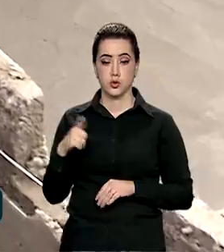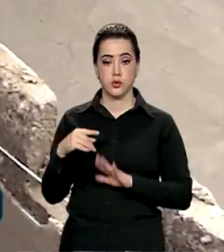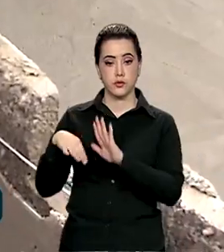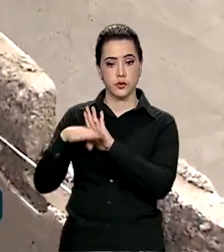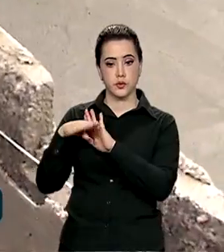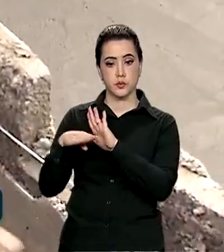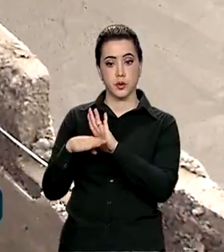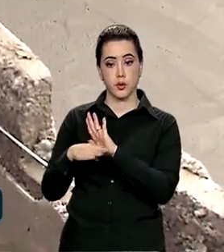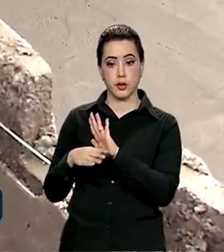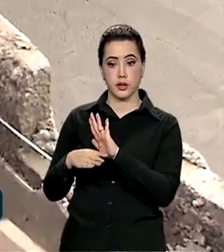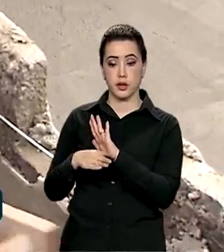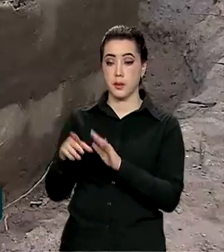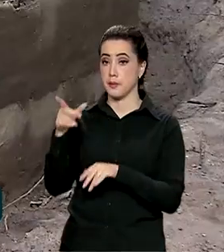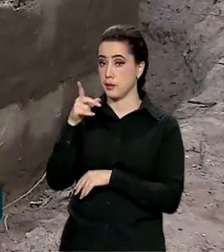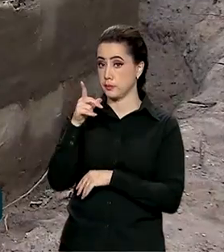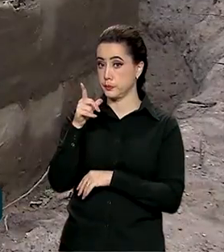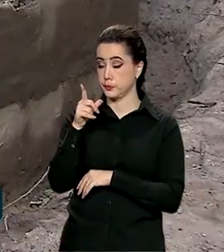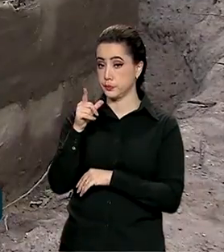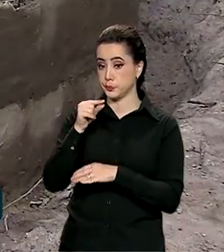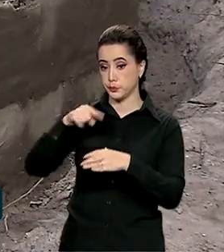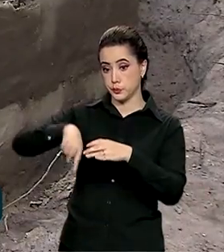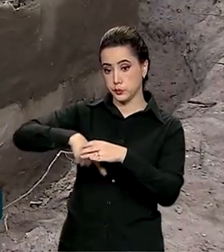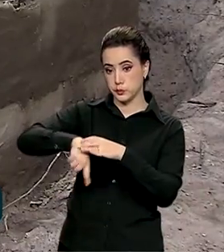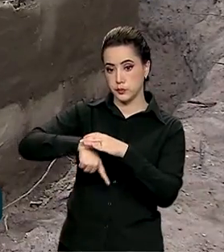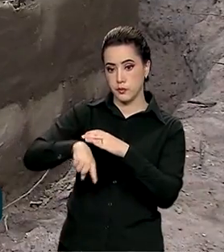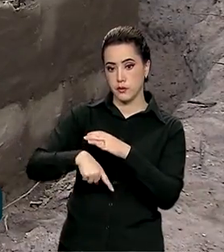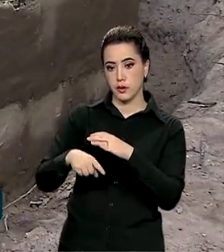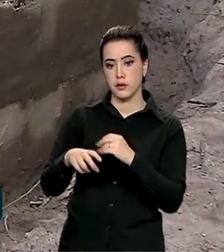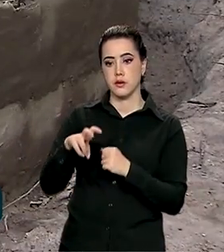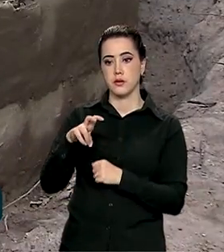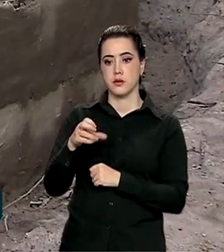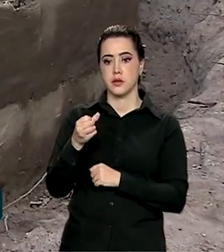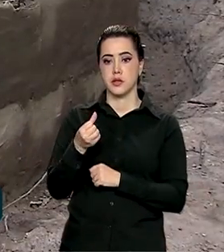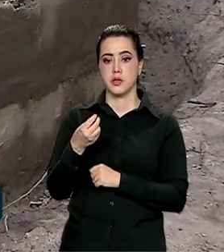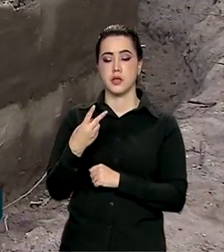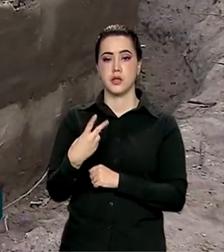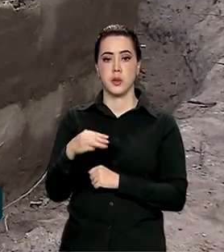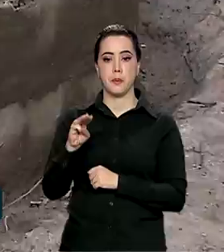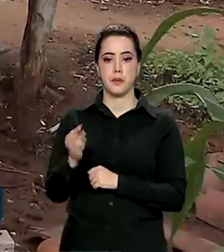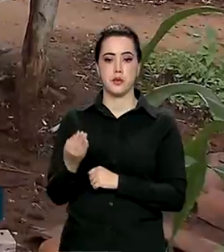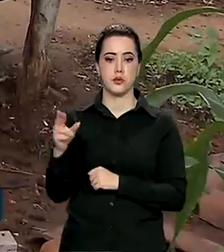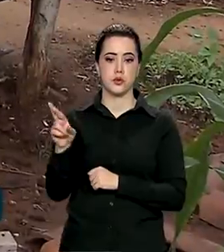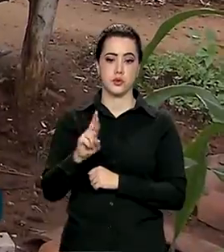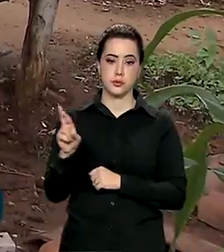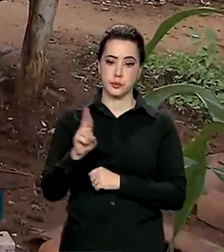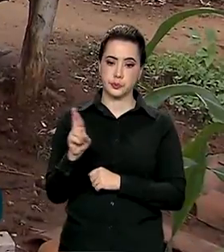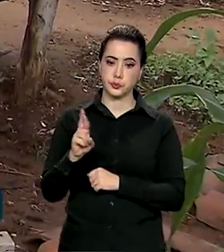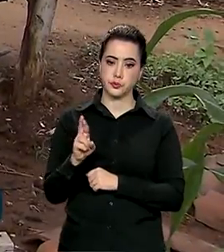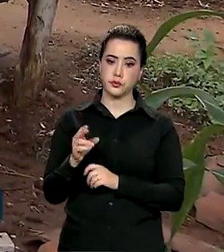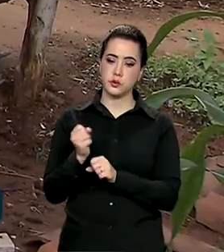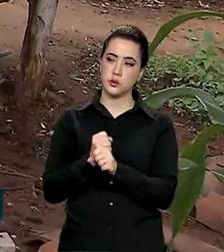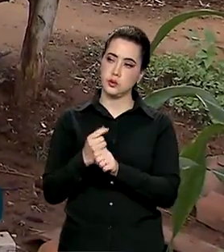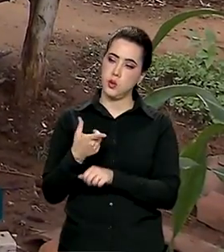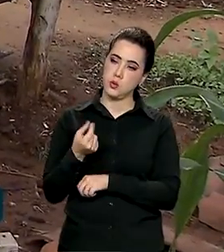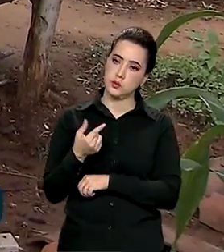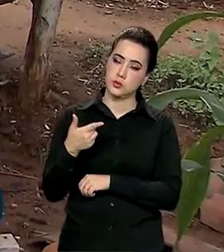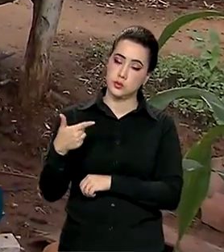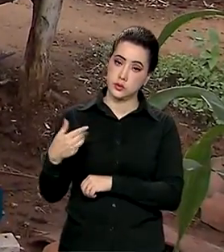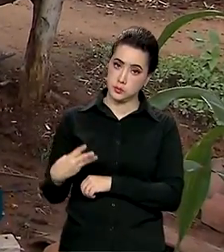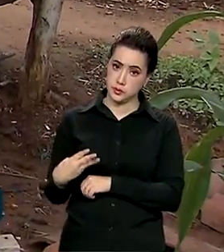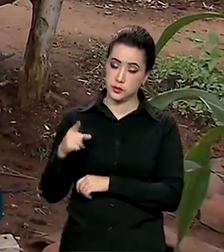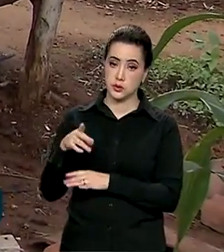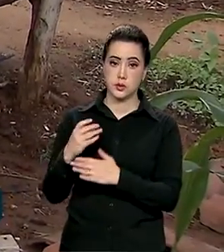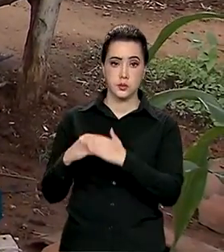Cisternas, o governo federal deve investir 562 milhões de reais em 2023 para